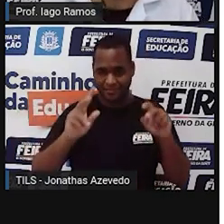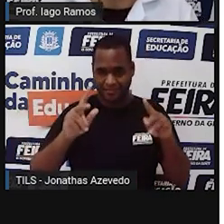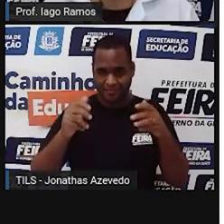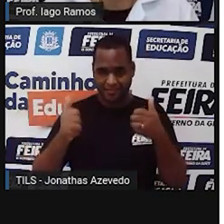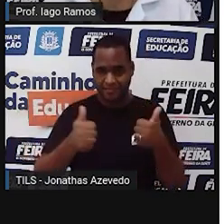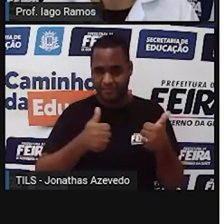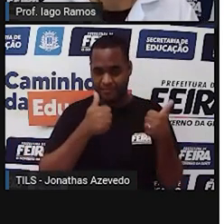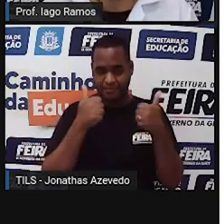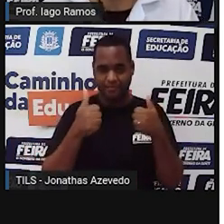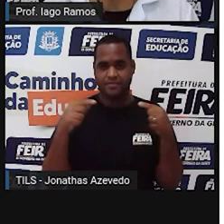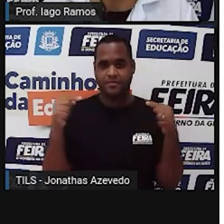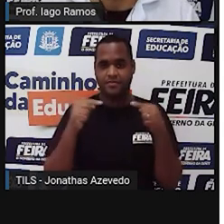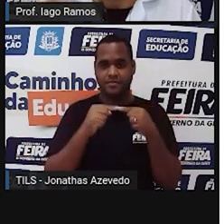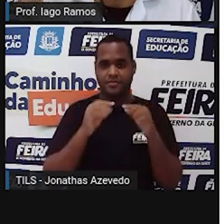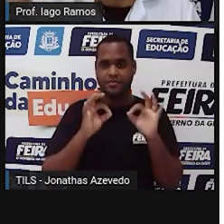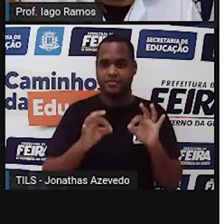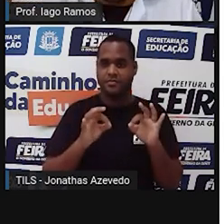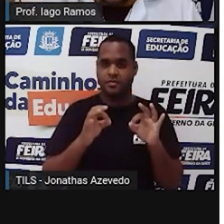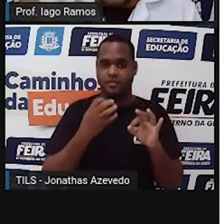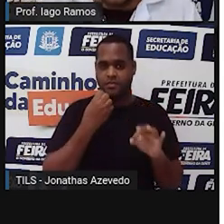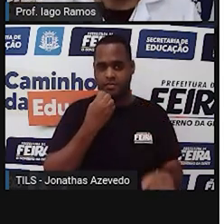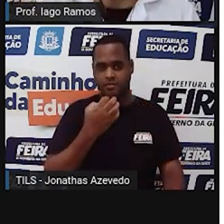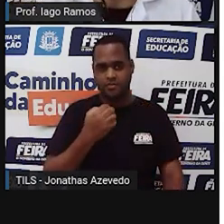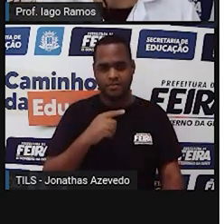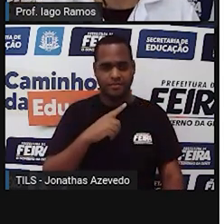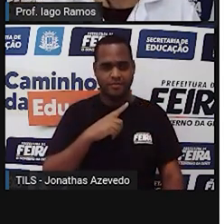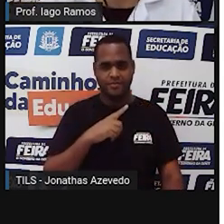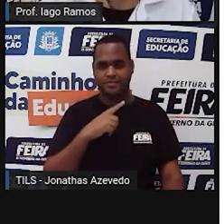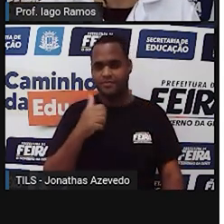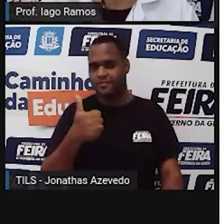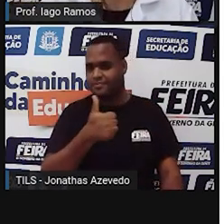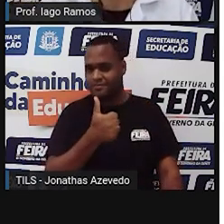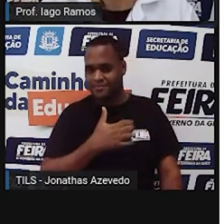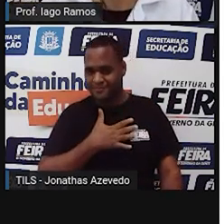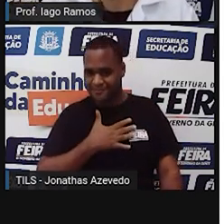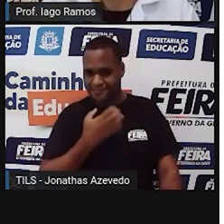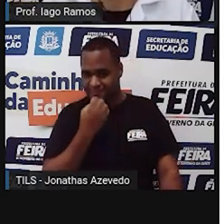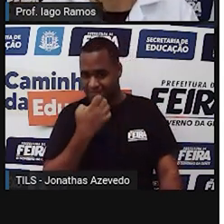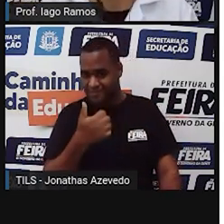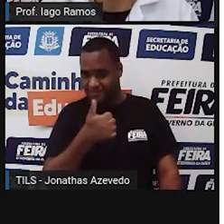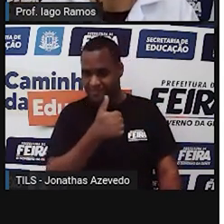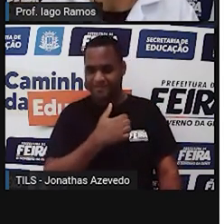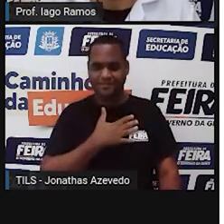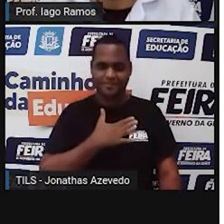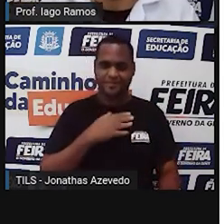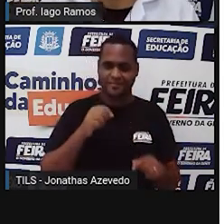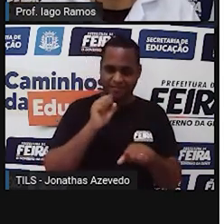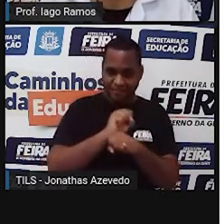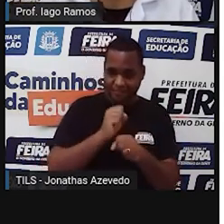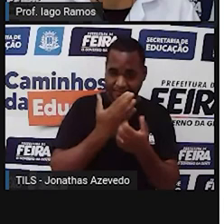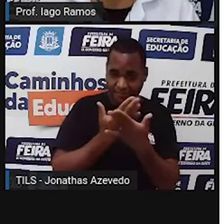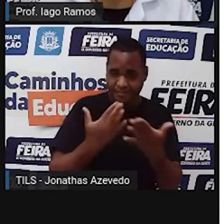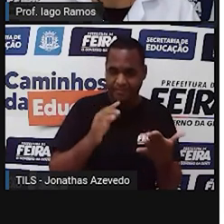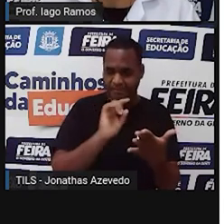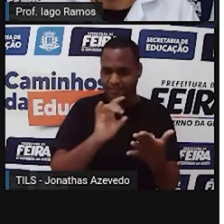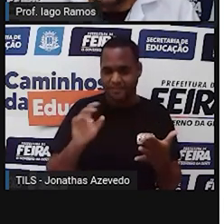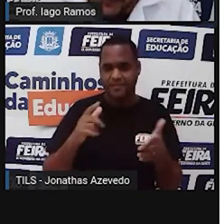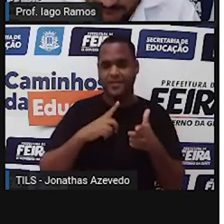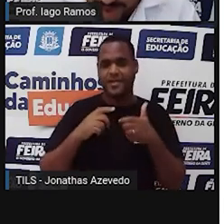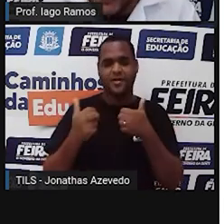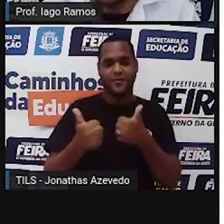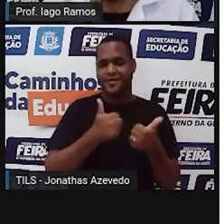Bom, então é isso aí. Certo? Curtiu a nossa aula? Eu espero que sim. Nós aqui curtimos